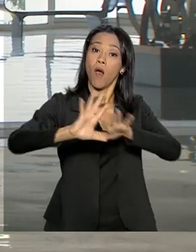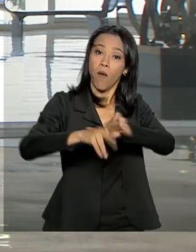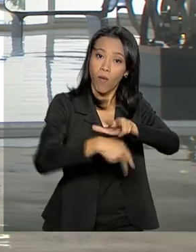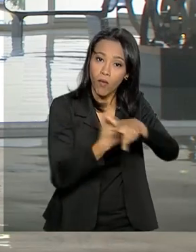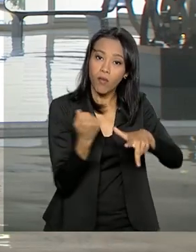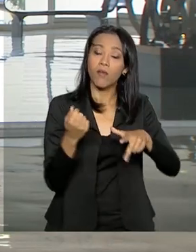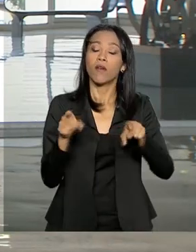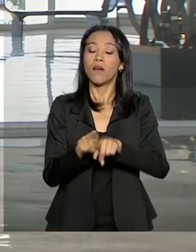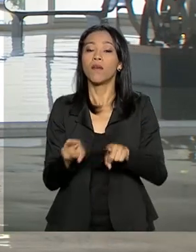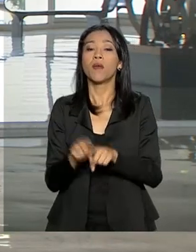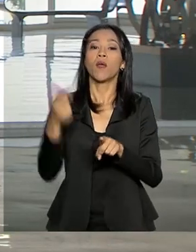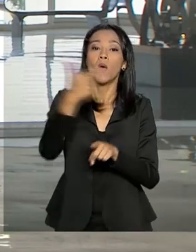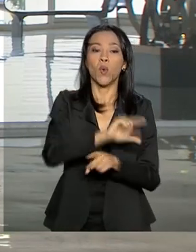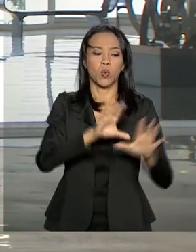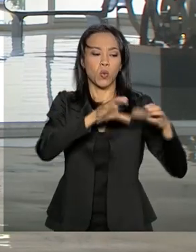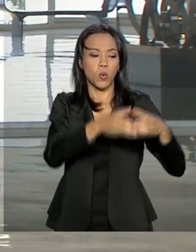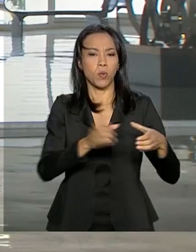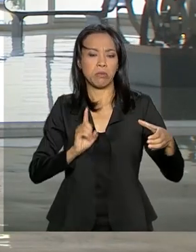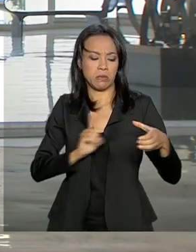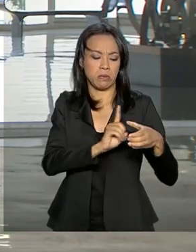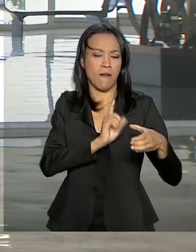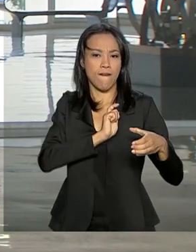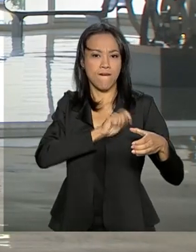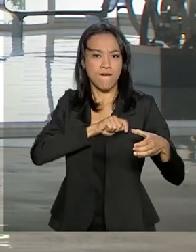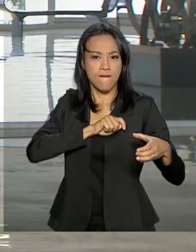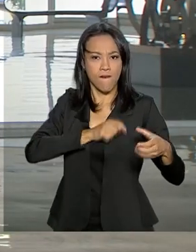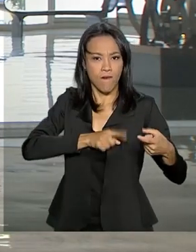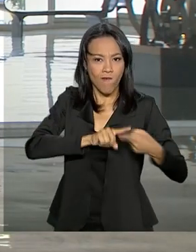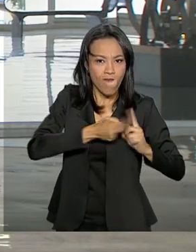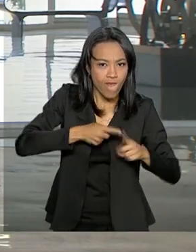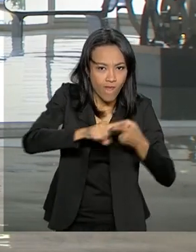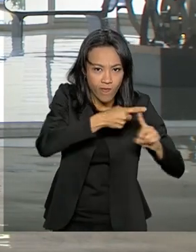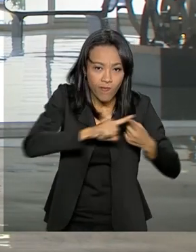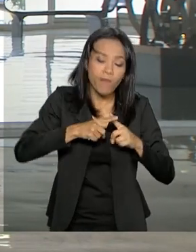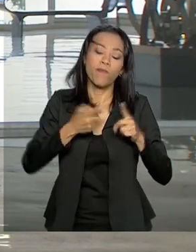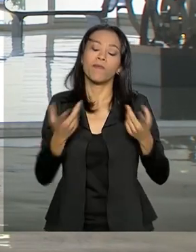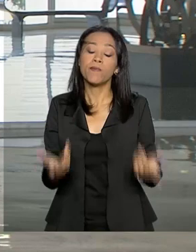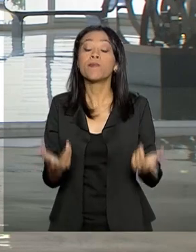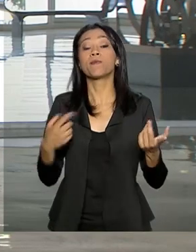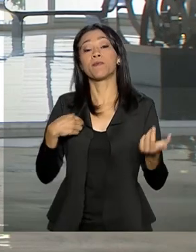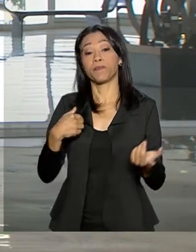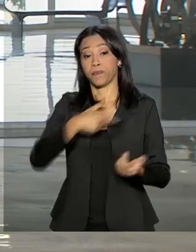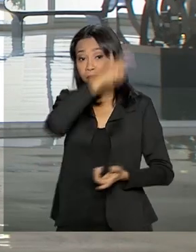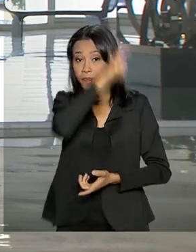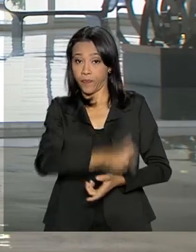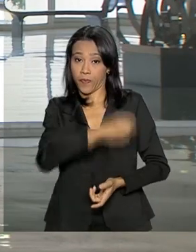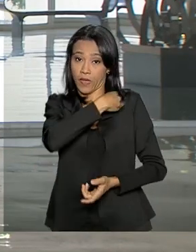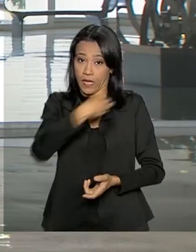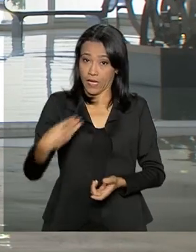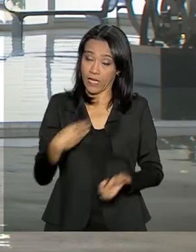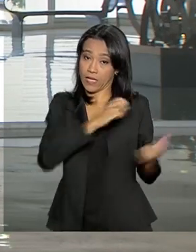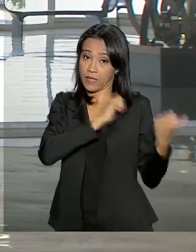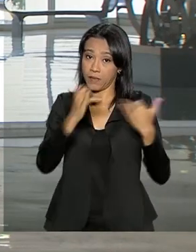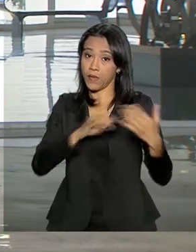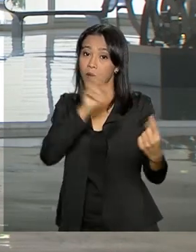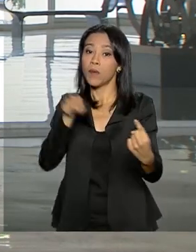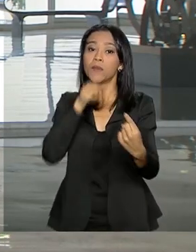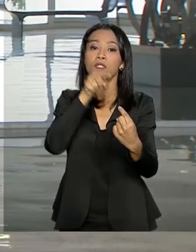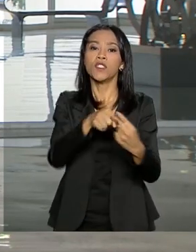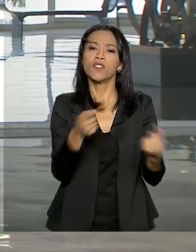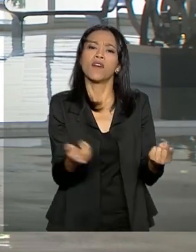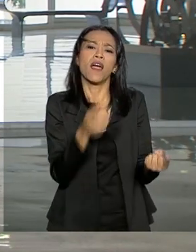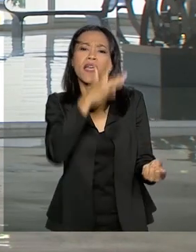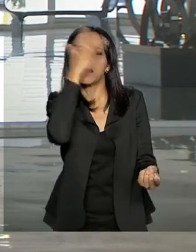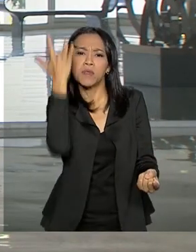contra integrantes de organizações criminosas. Segundo o ministro Sérgio Moro, um dos objetivos é tirar das ruas os